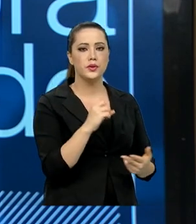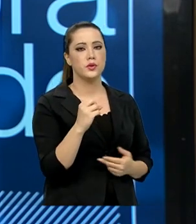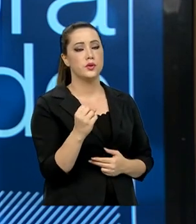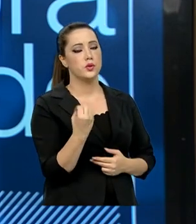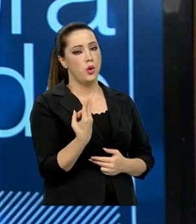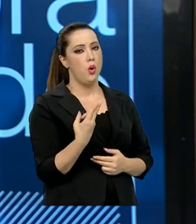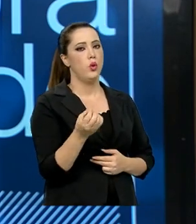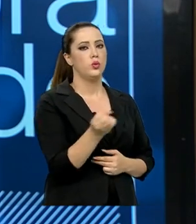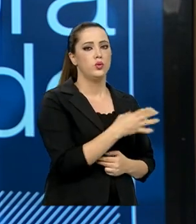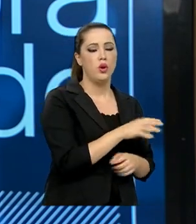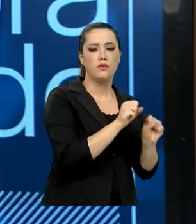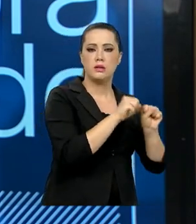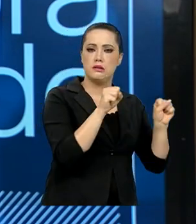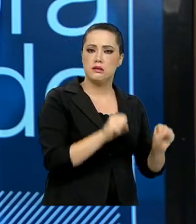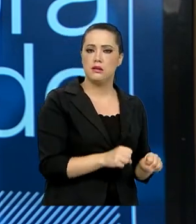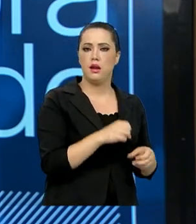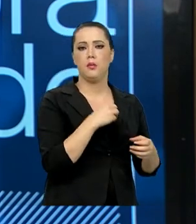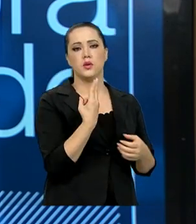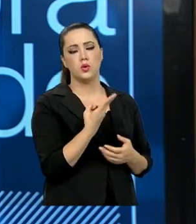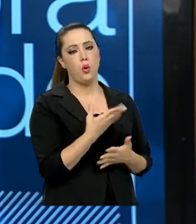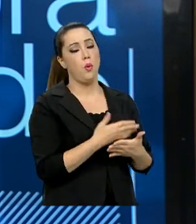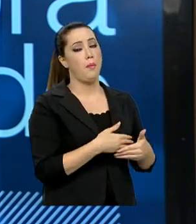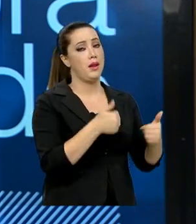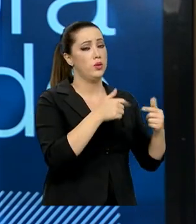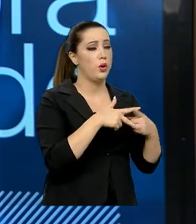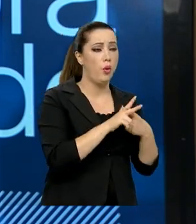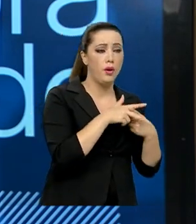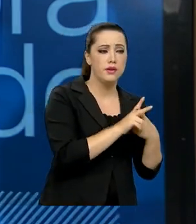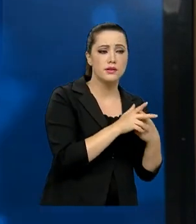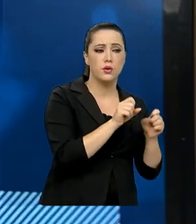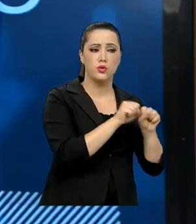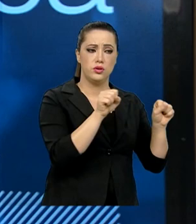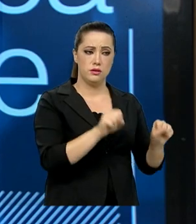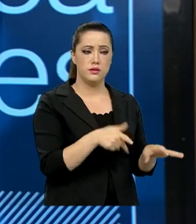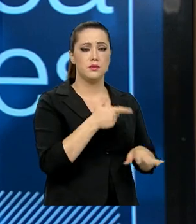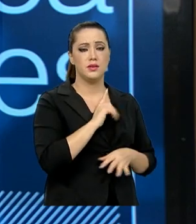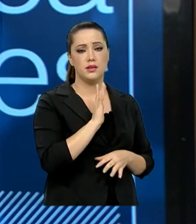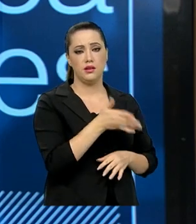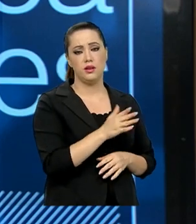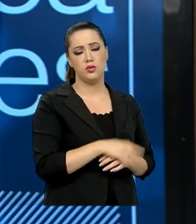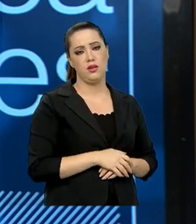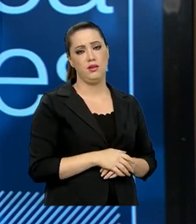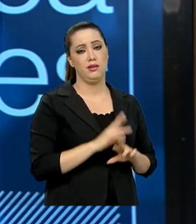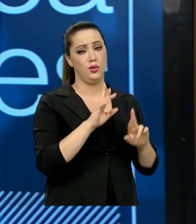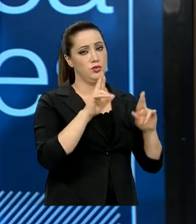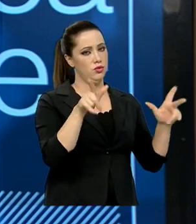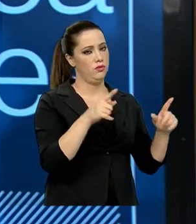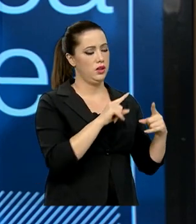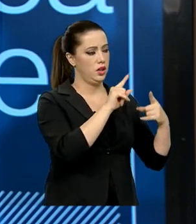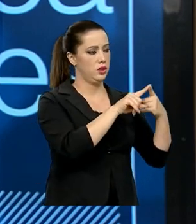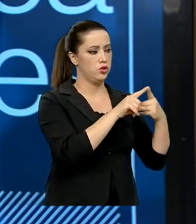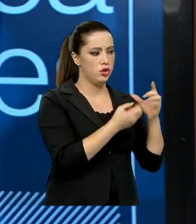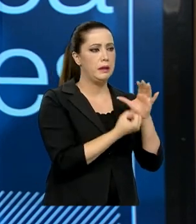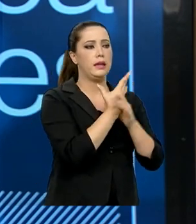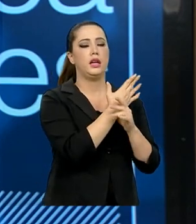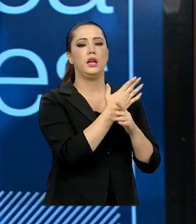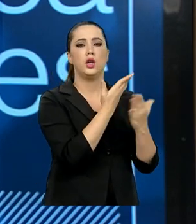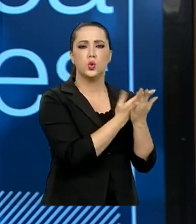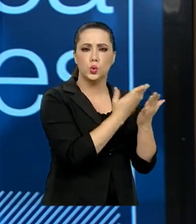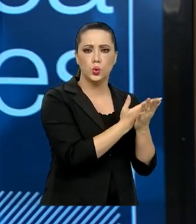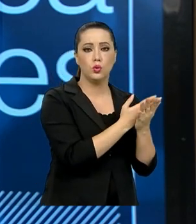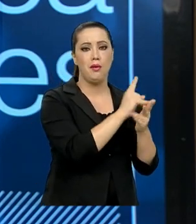aperfeiçoamento de produtos ou de processos. Ou seja, existe um gap entre a produção do conhecimento e a